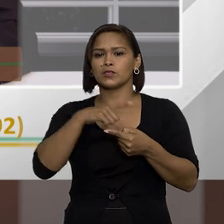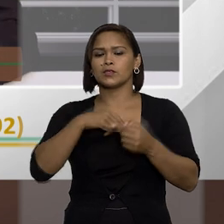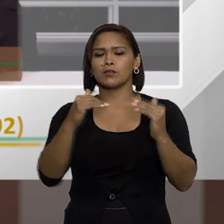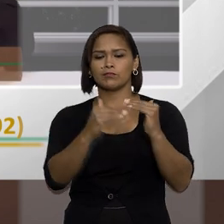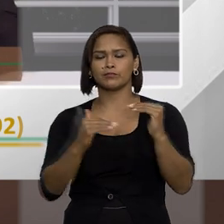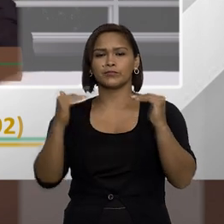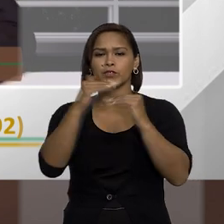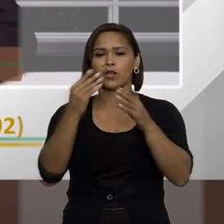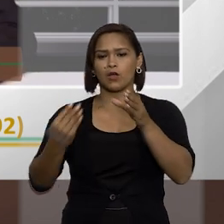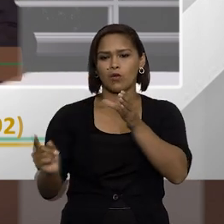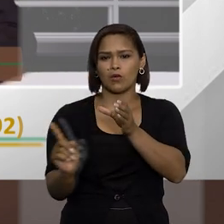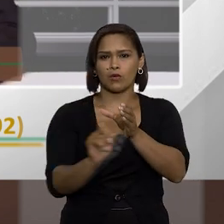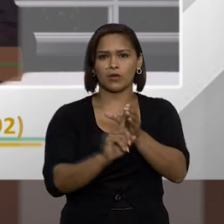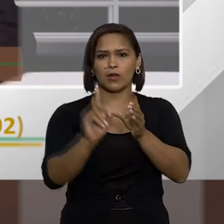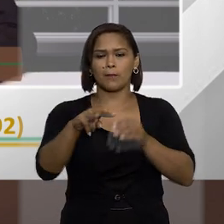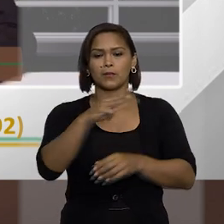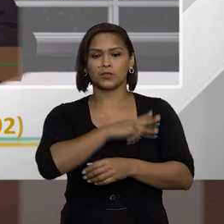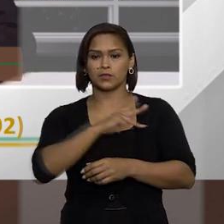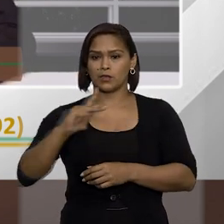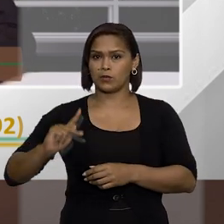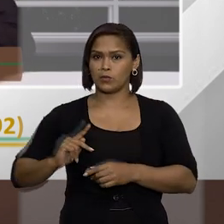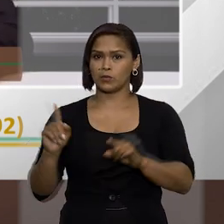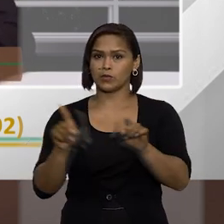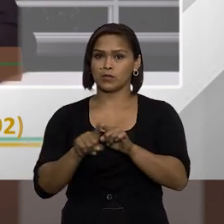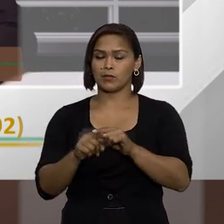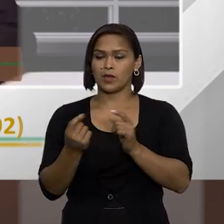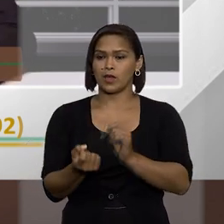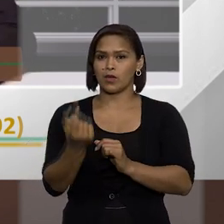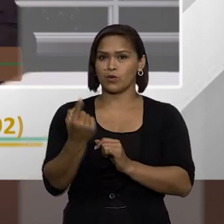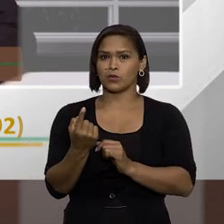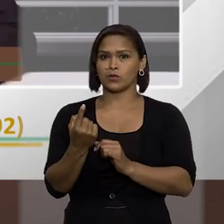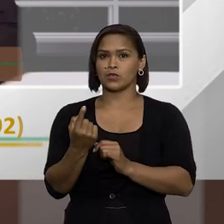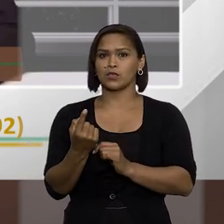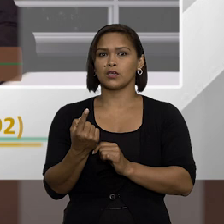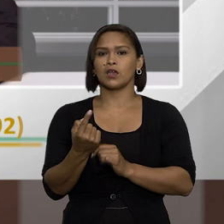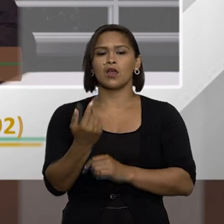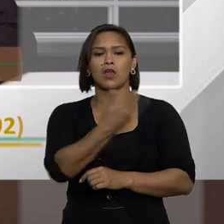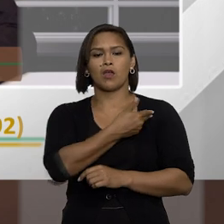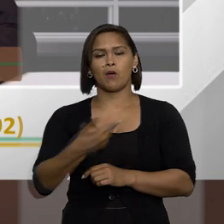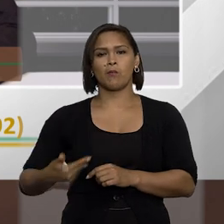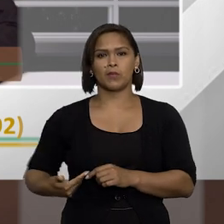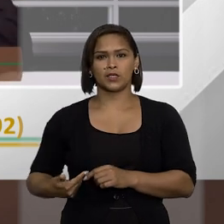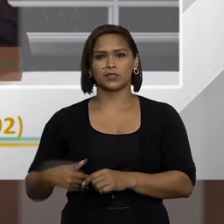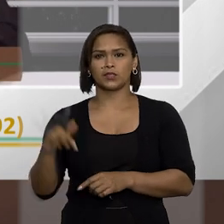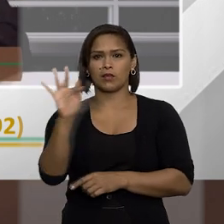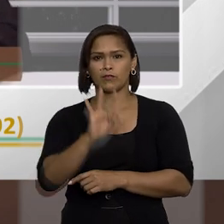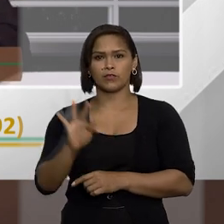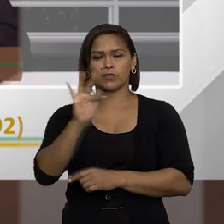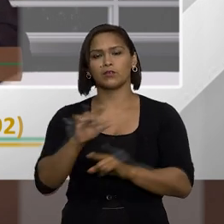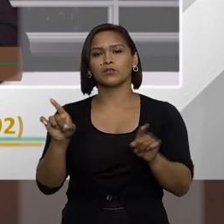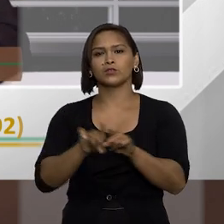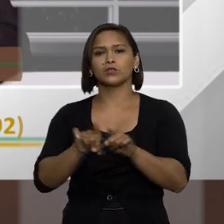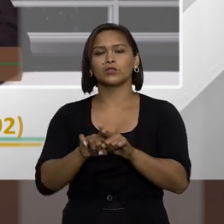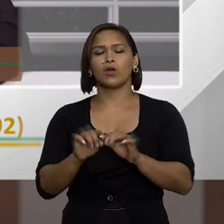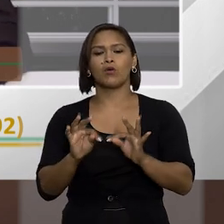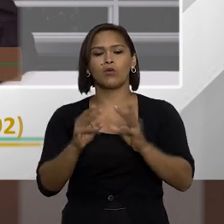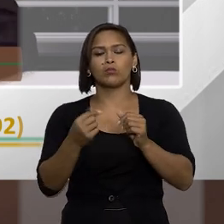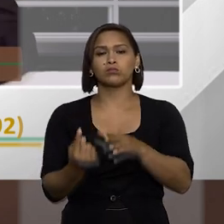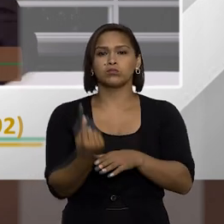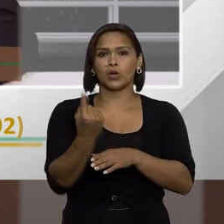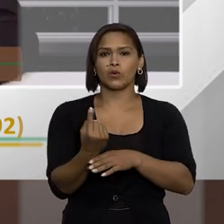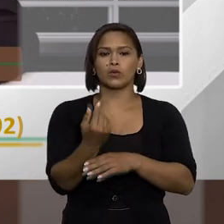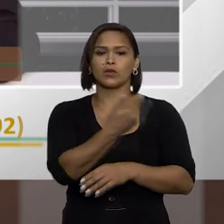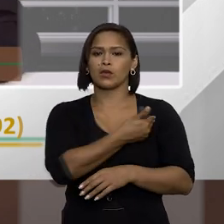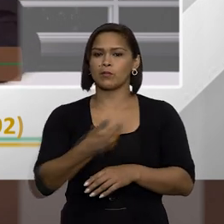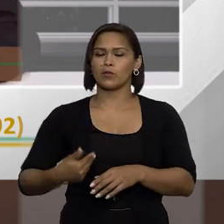predomina que se inserem os membros do Ministério Público. A única exceção seria o presidente da República. Então, hoje, a única